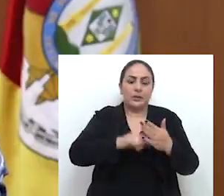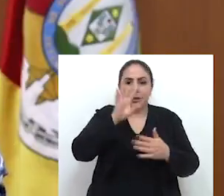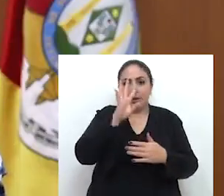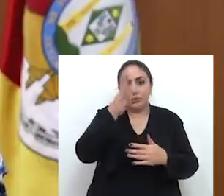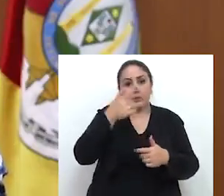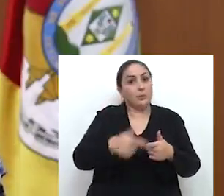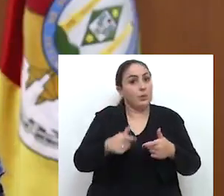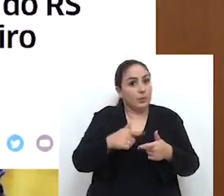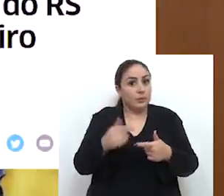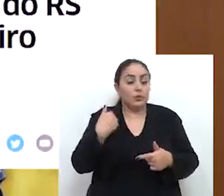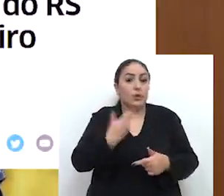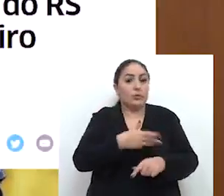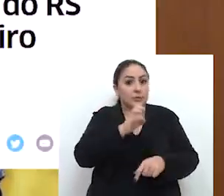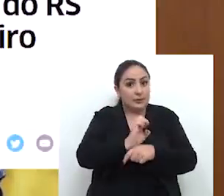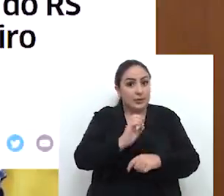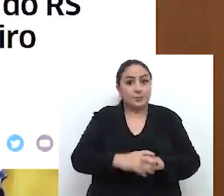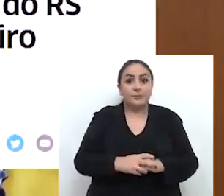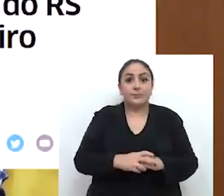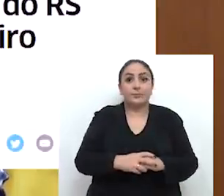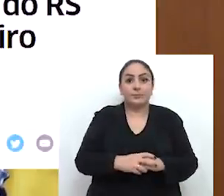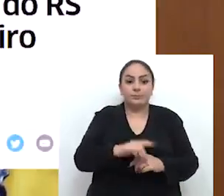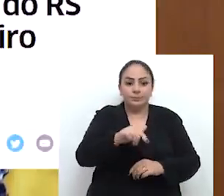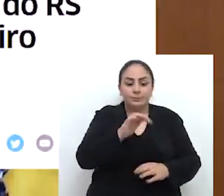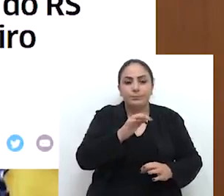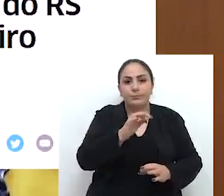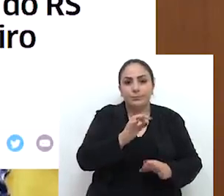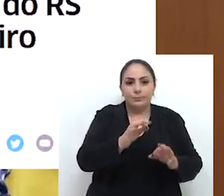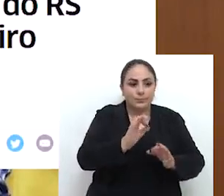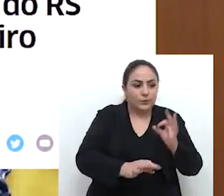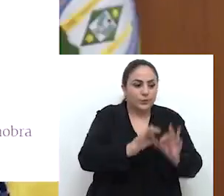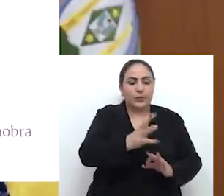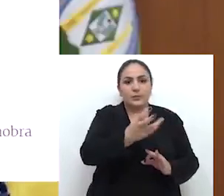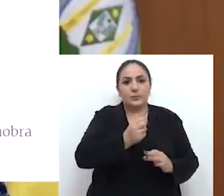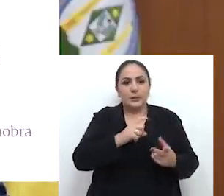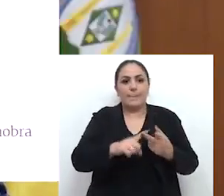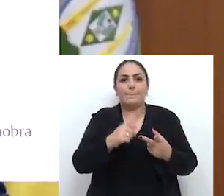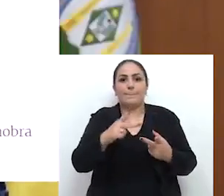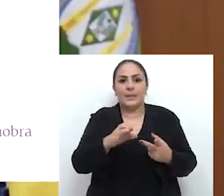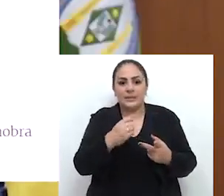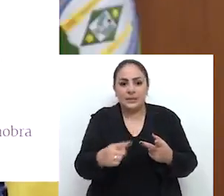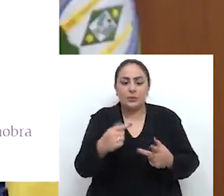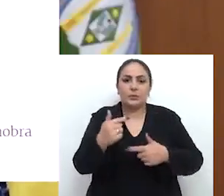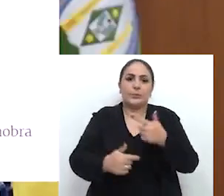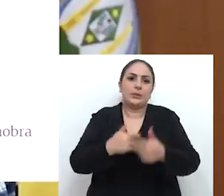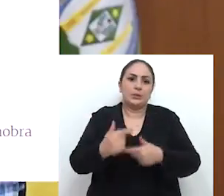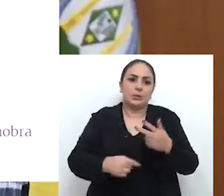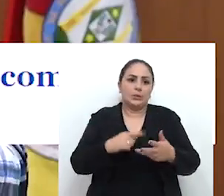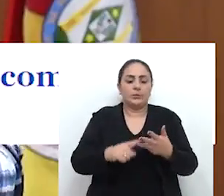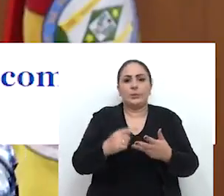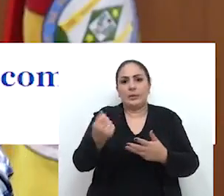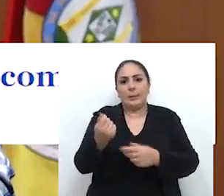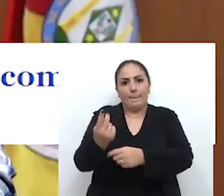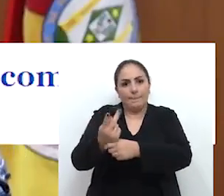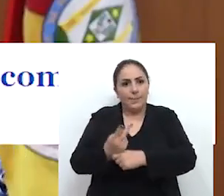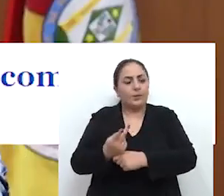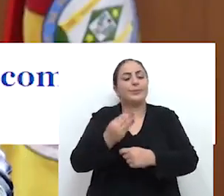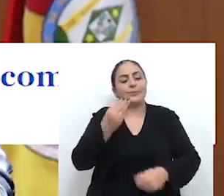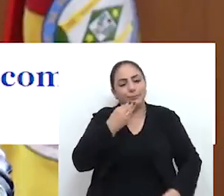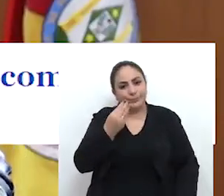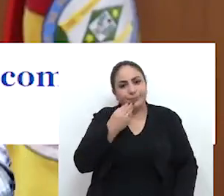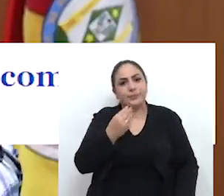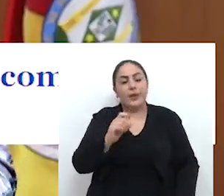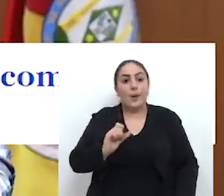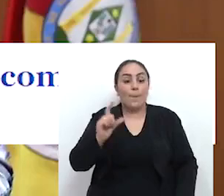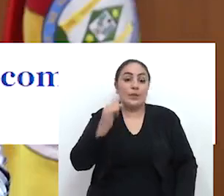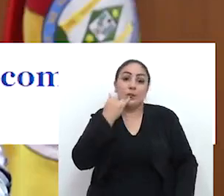resolver esse problema no nosso estado. É sacar depósito judicial, sacar fundo de pensão de servidores, empréstimos e,